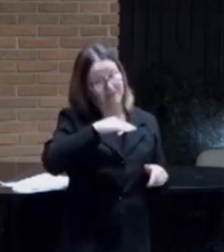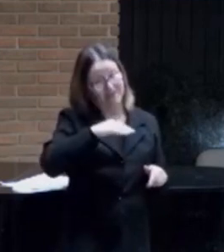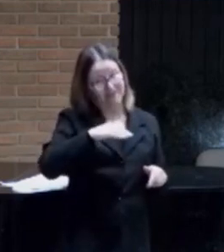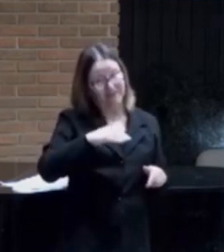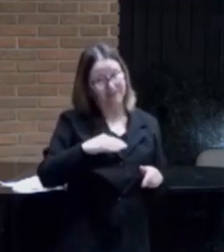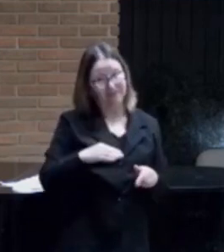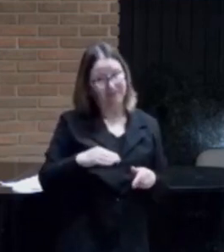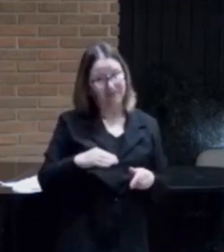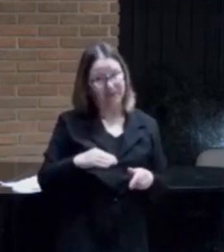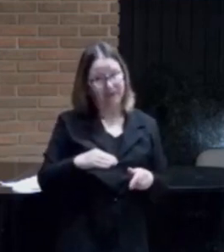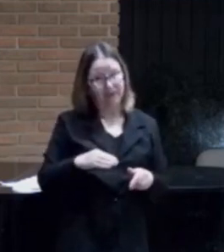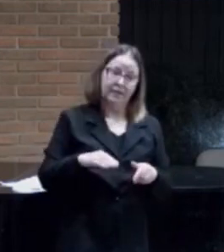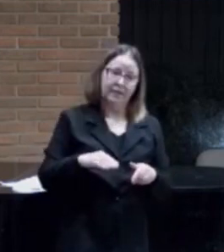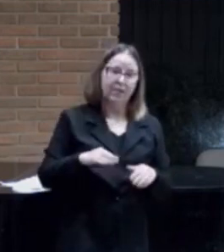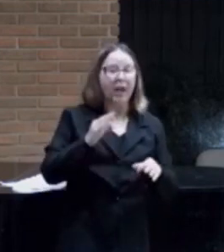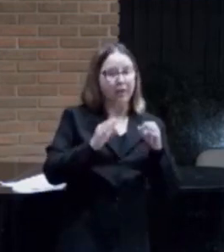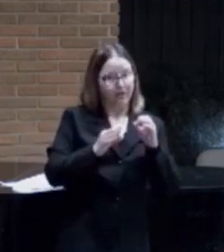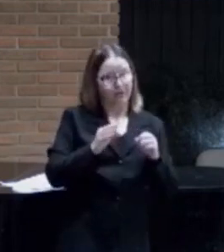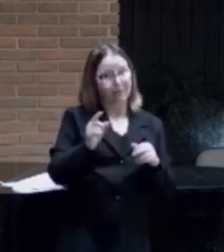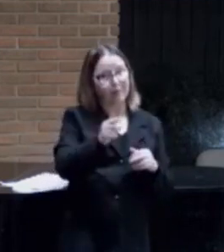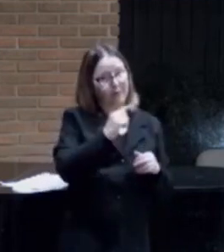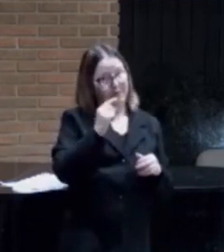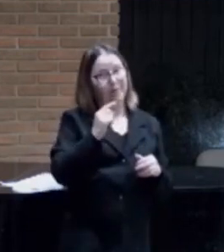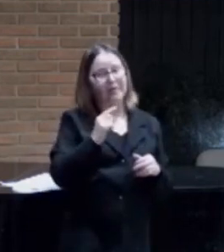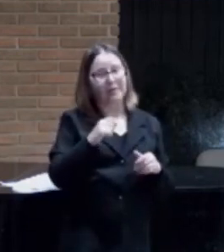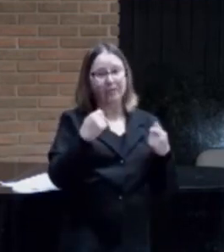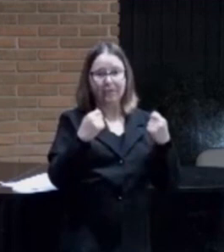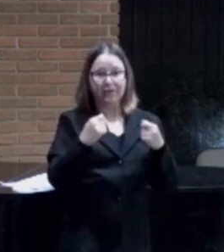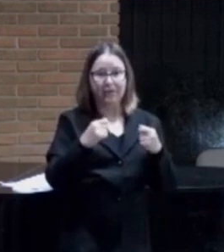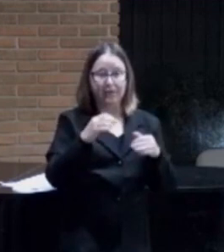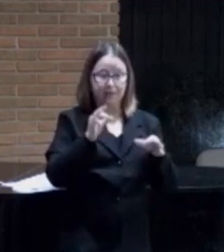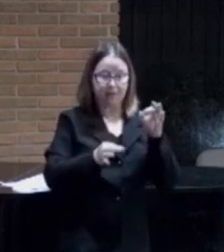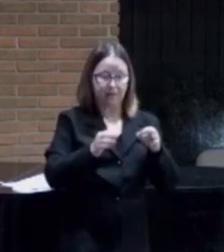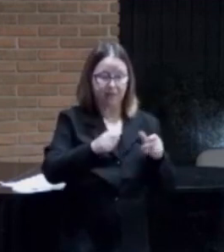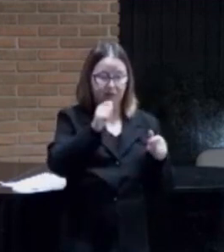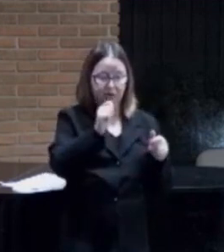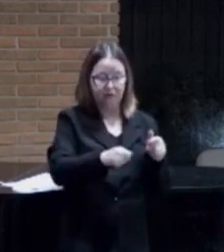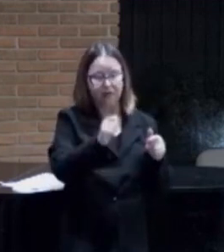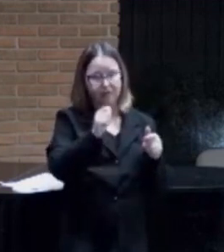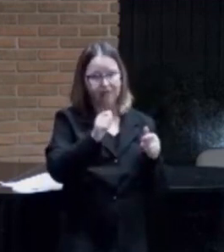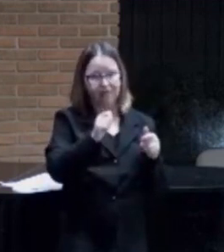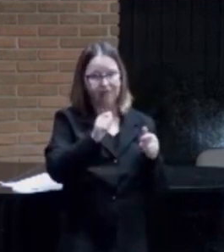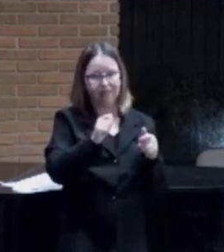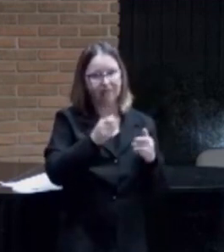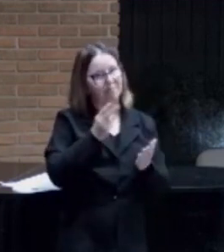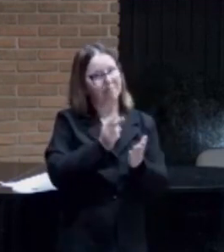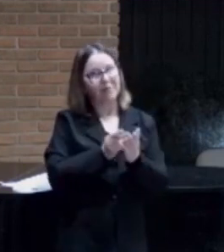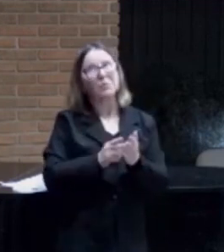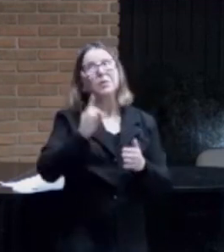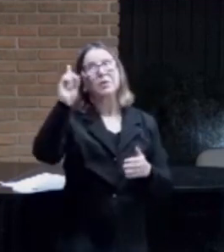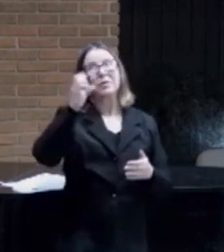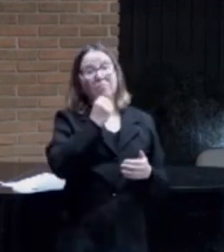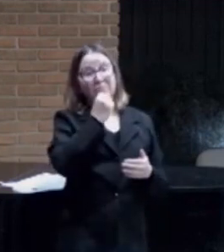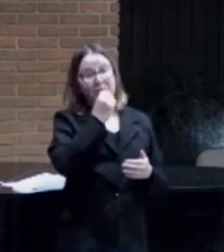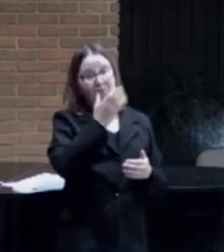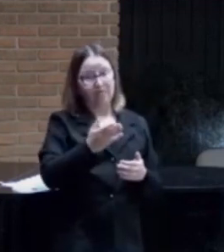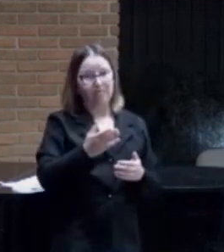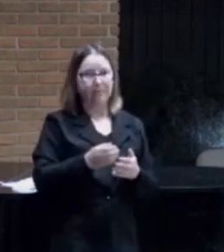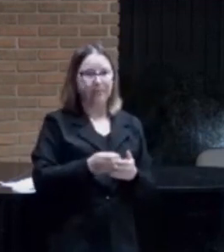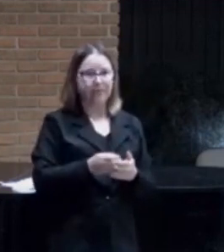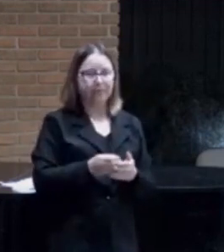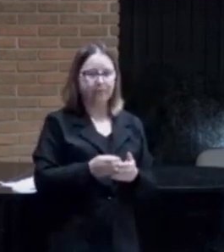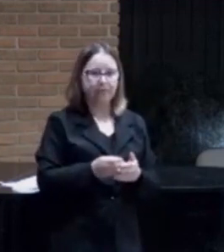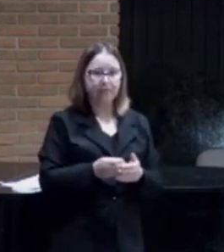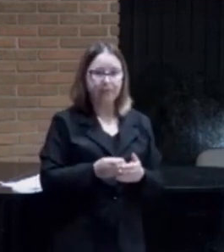sejamos julgados bem por Deus? É justo nós sermos inocentados, mesmo Ele sendo bom e nós sendo ruins, nós sendo maus? Claro que não.